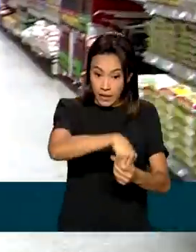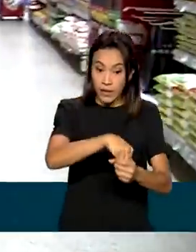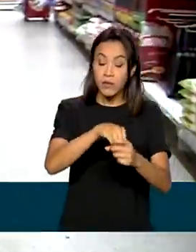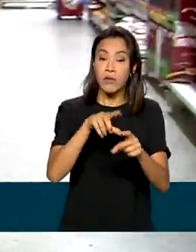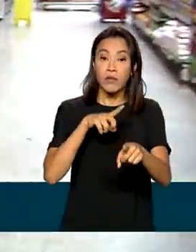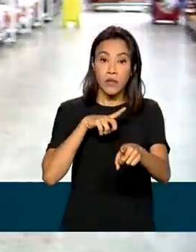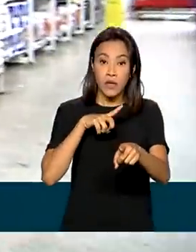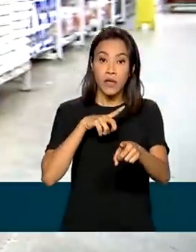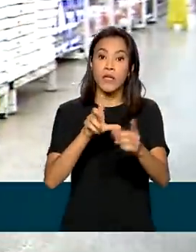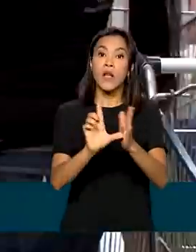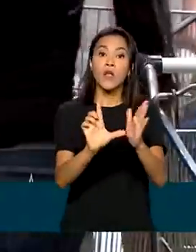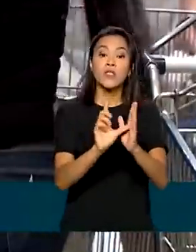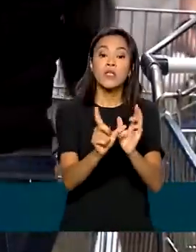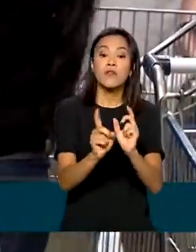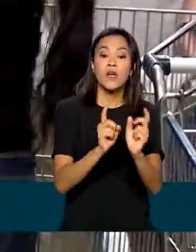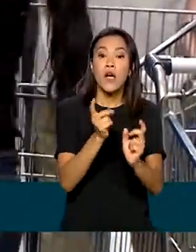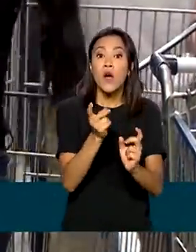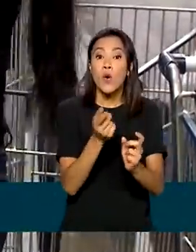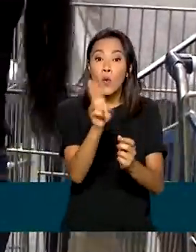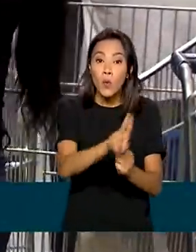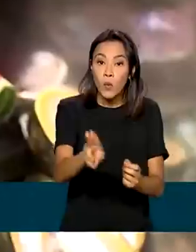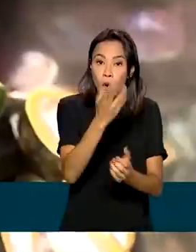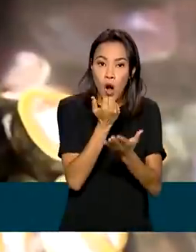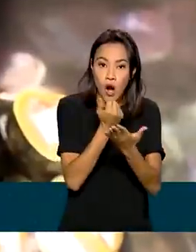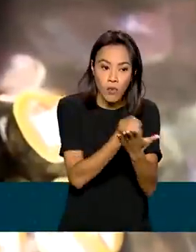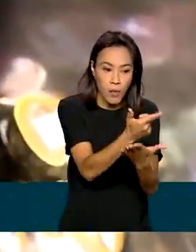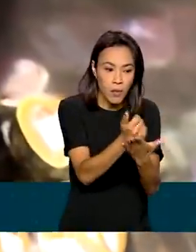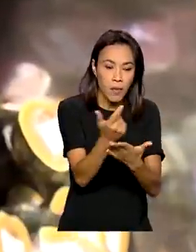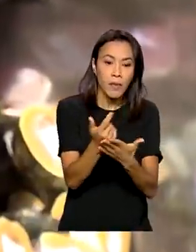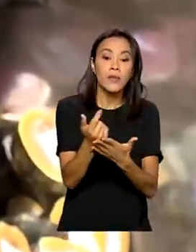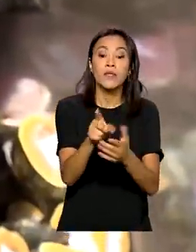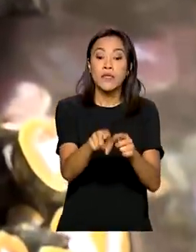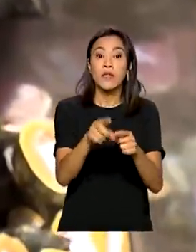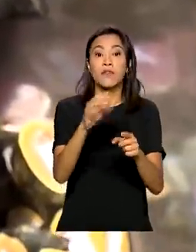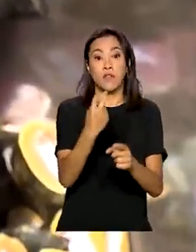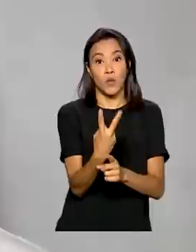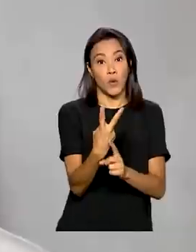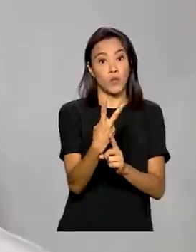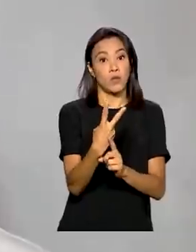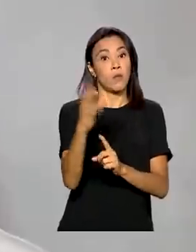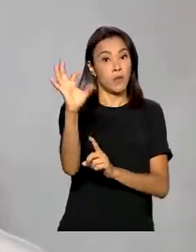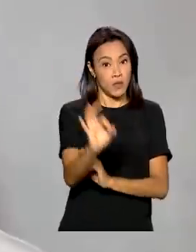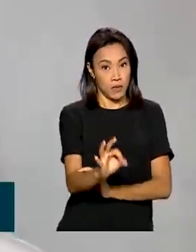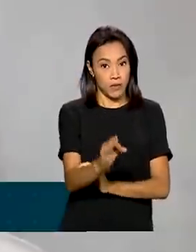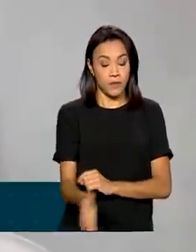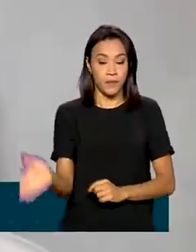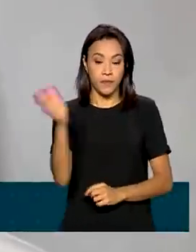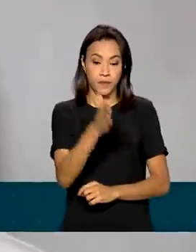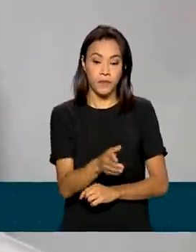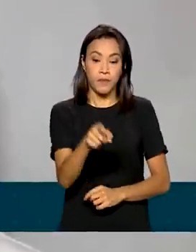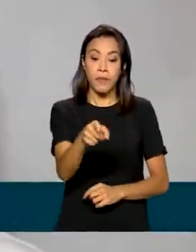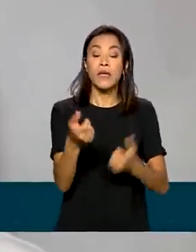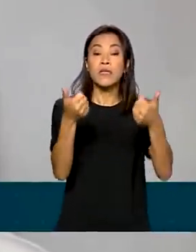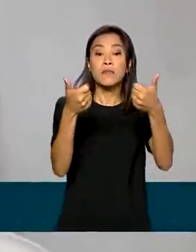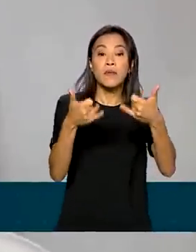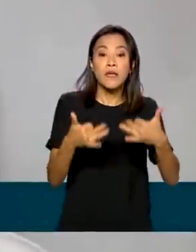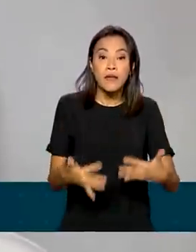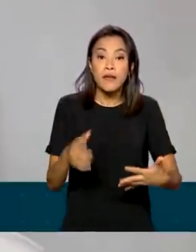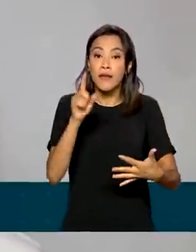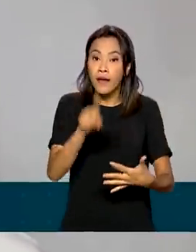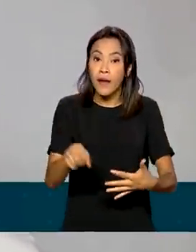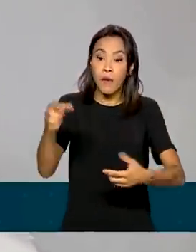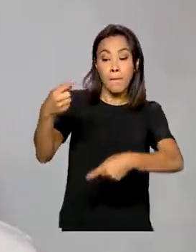também na despesa de consumo das famílias, com mais de 2%. Isso já é a explicação daquelas políticas de